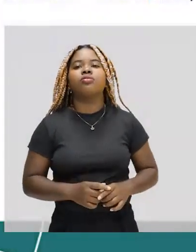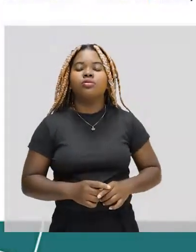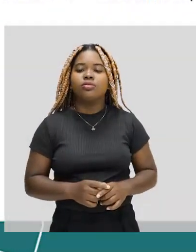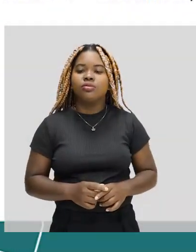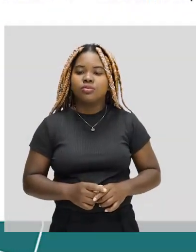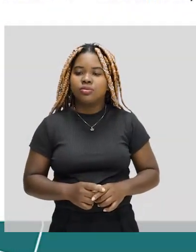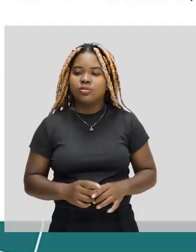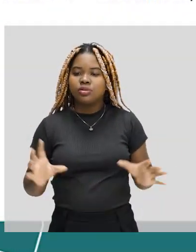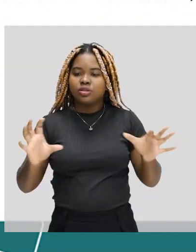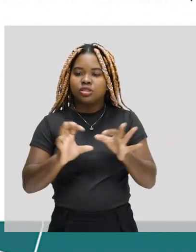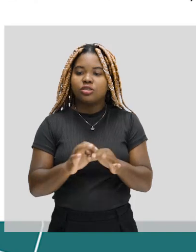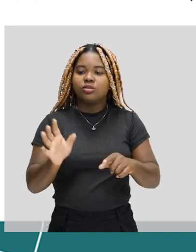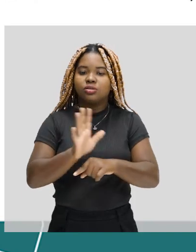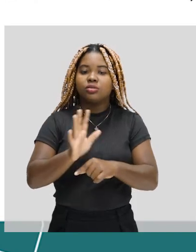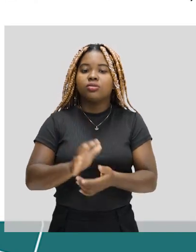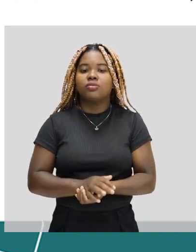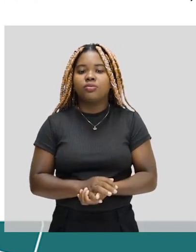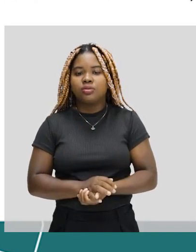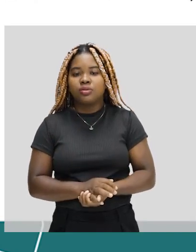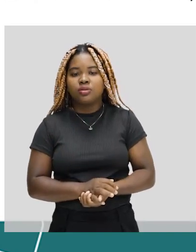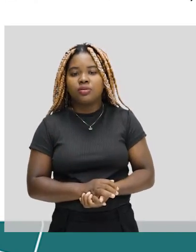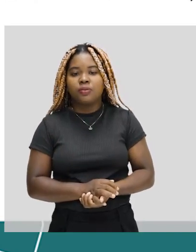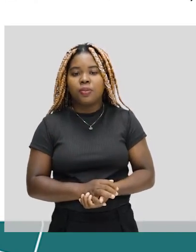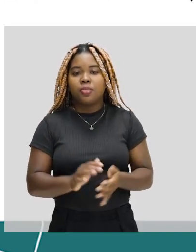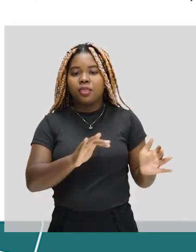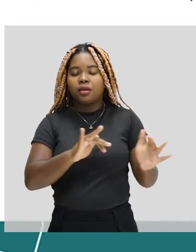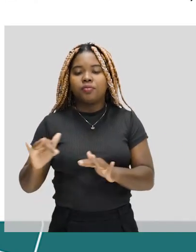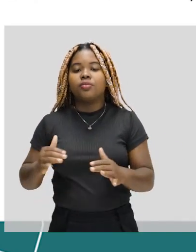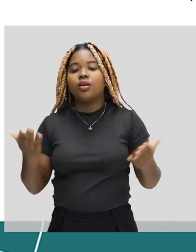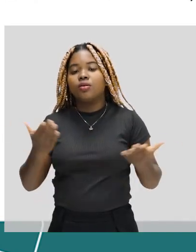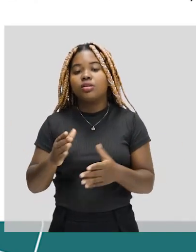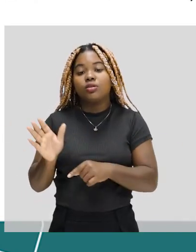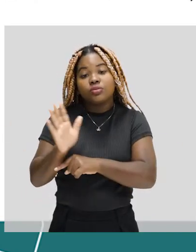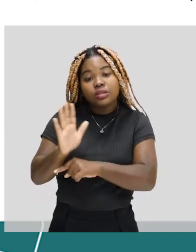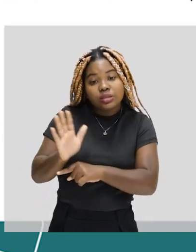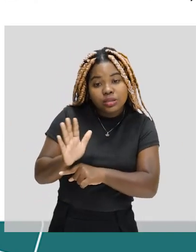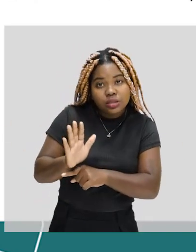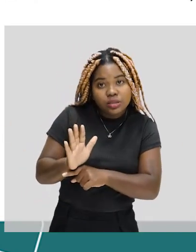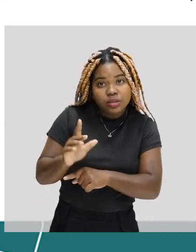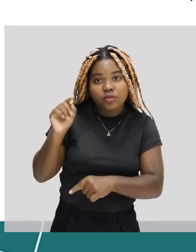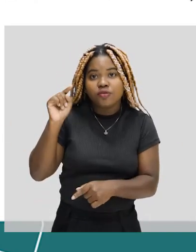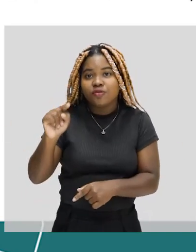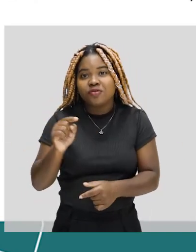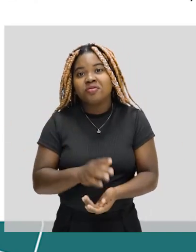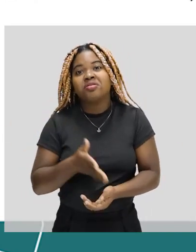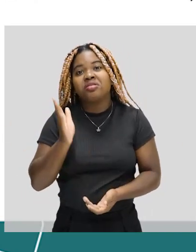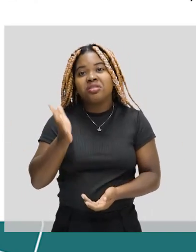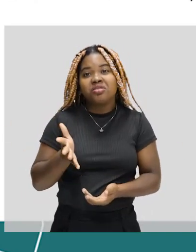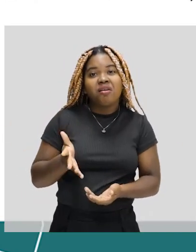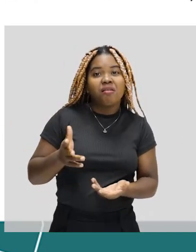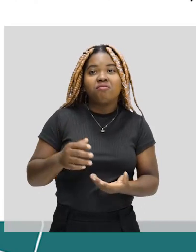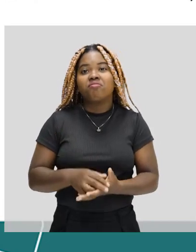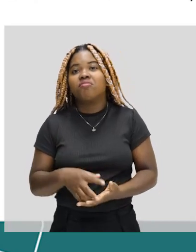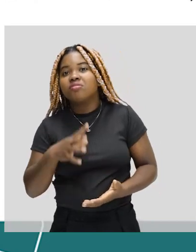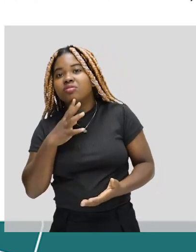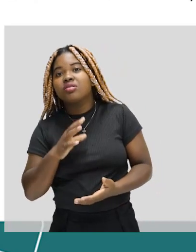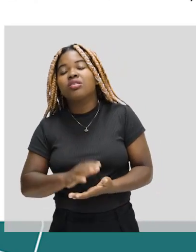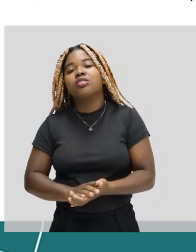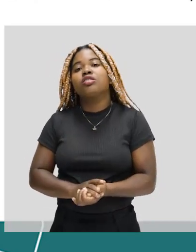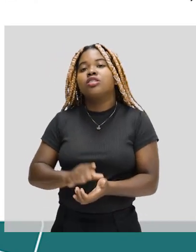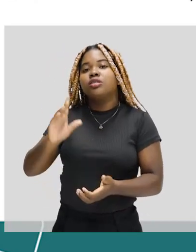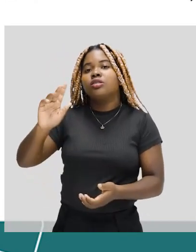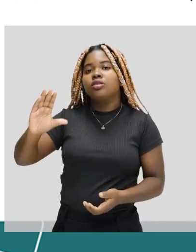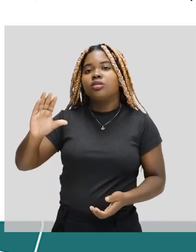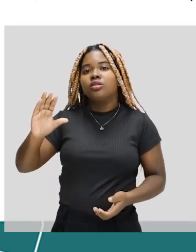Só para deixar claro, o cinema mudo, que é o próximo que a gente vai falar agora, do qual vocês ficam ouvindo falar várias vezes em sala de aula, Charles Chapman,